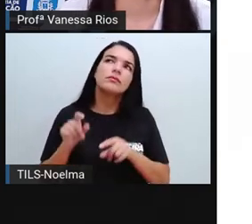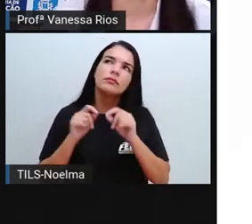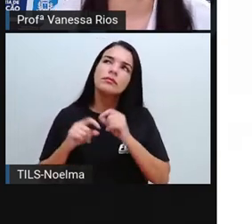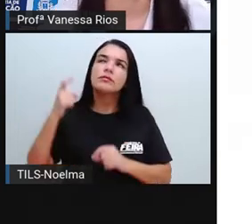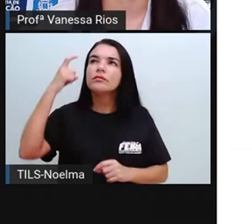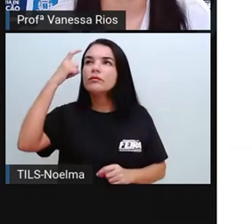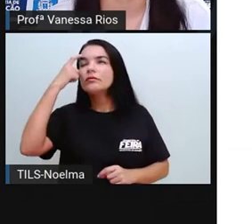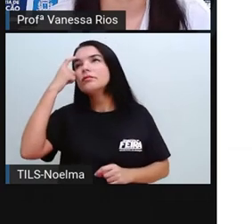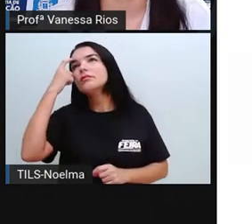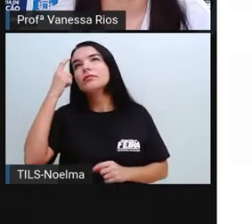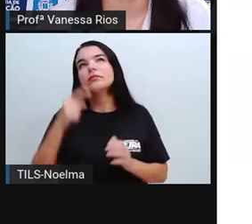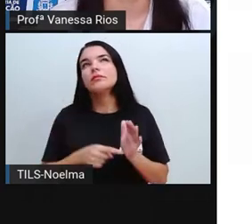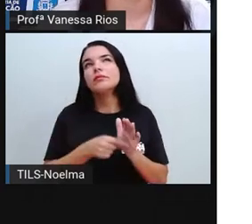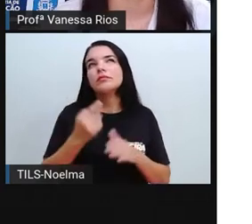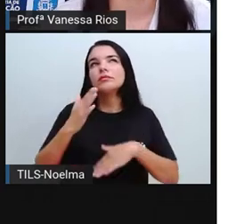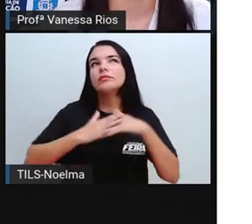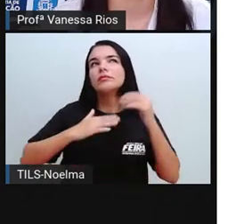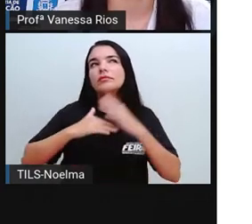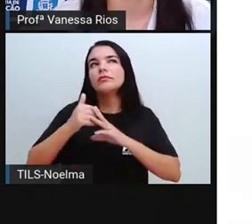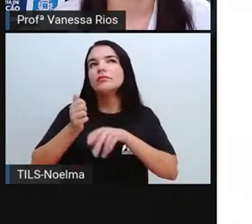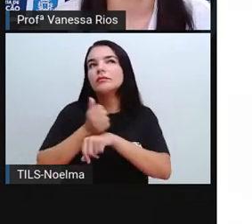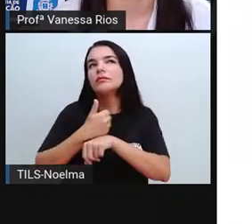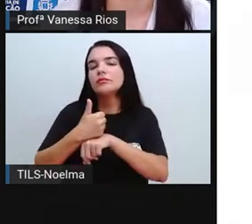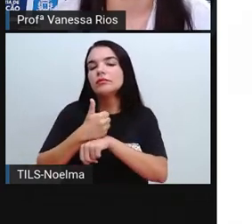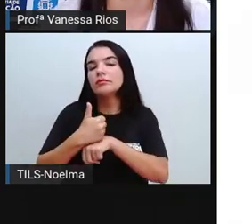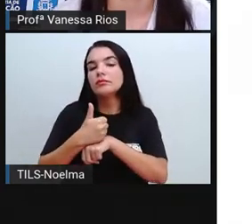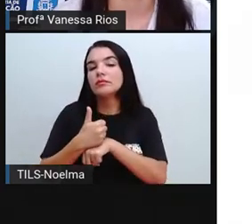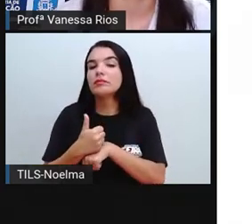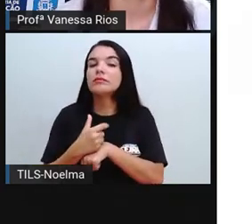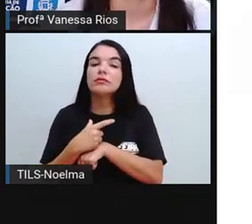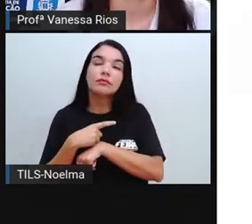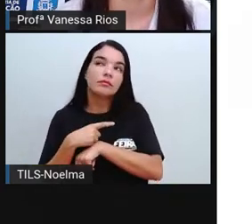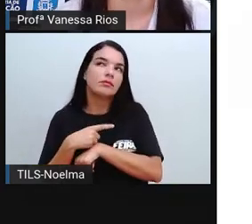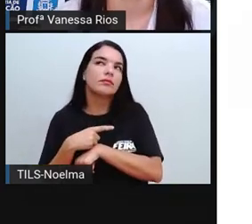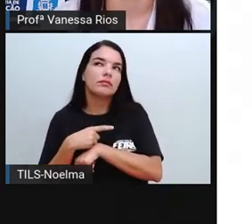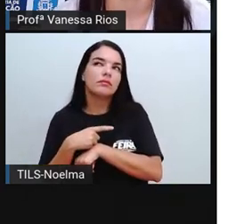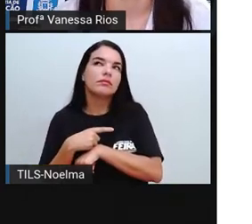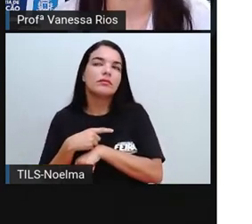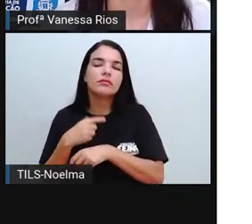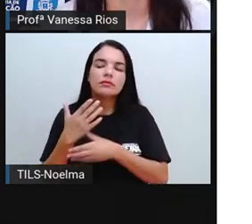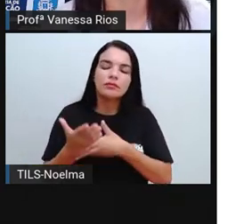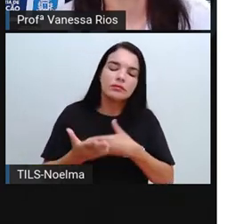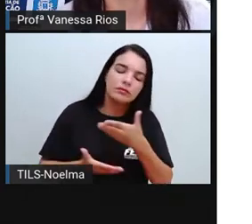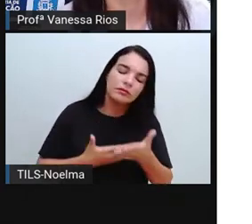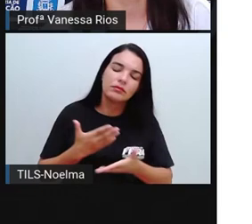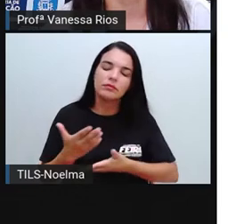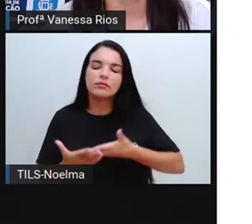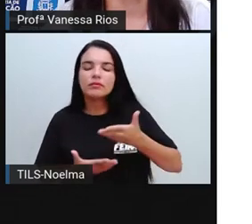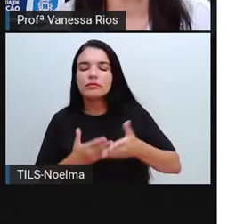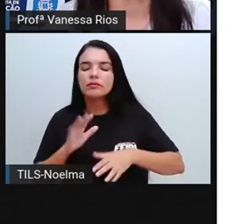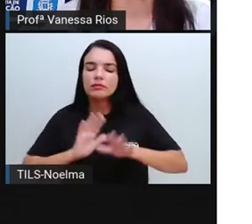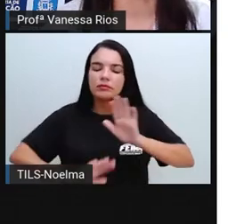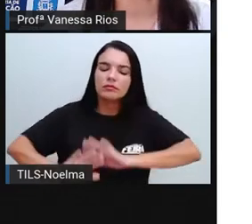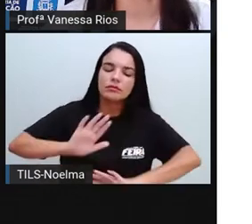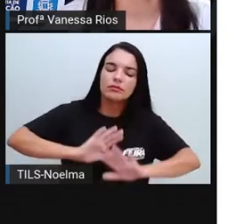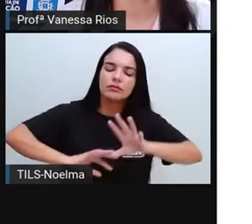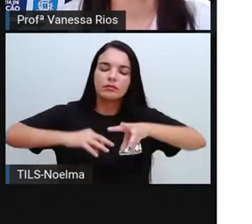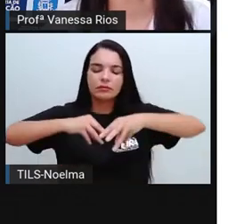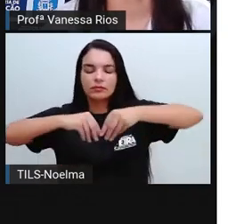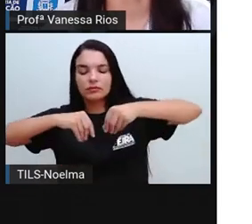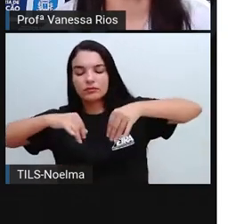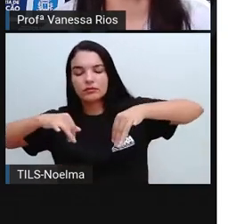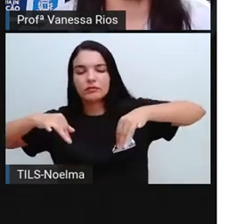pensa em primeiros agricultores e a gente observa a definição de agricultura, a definição de agricultor, o quanto a